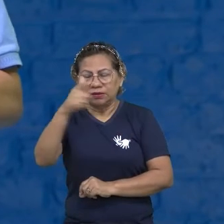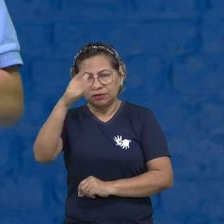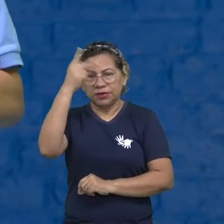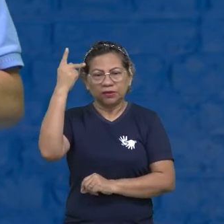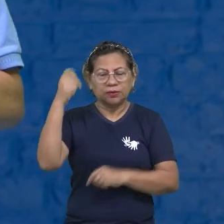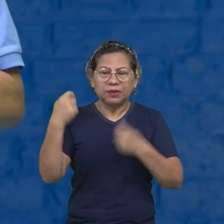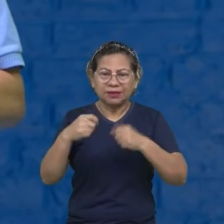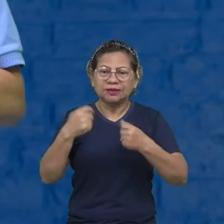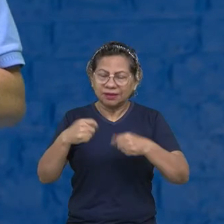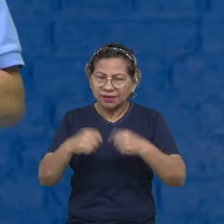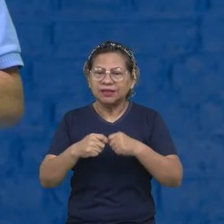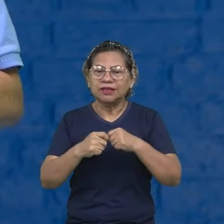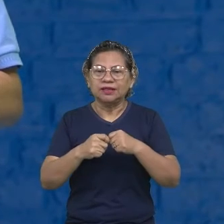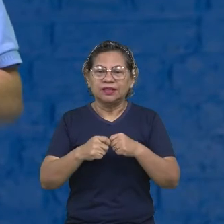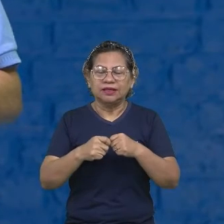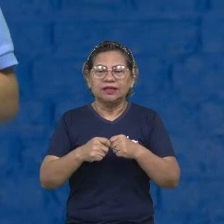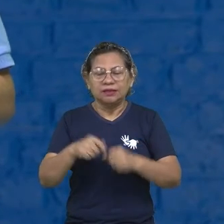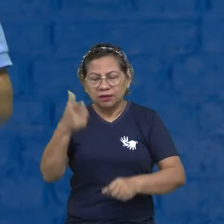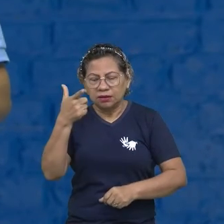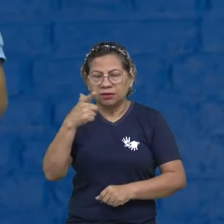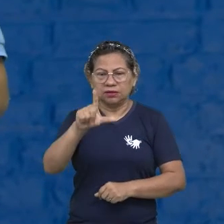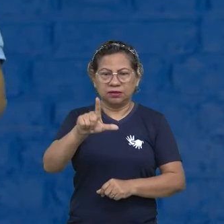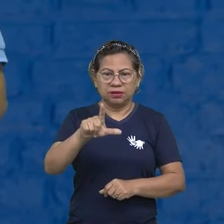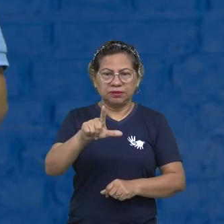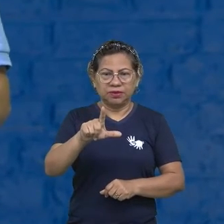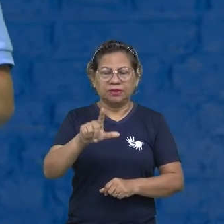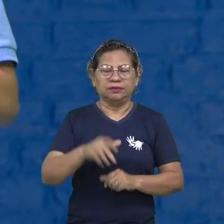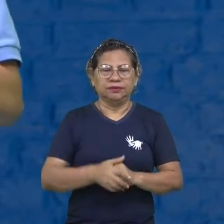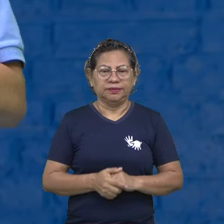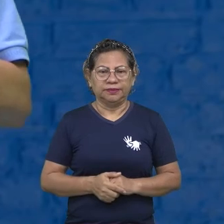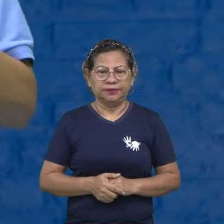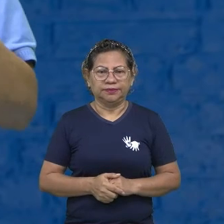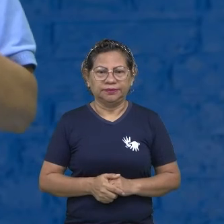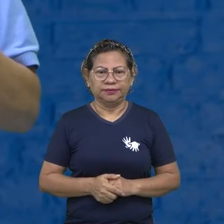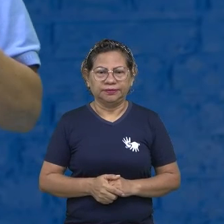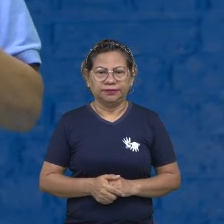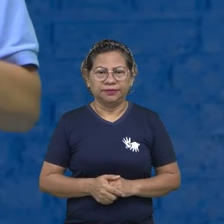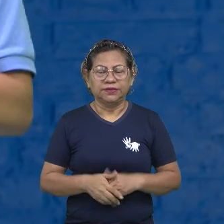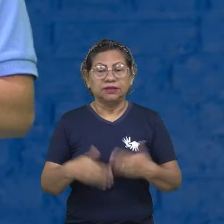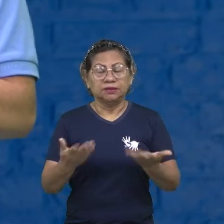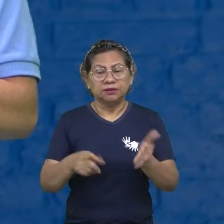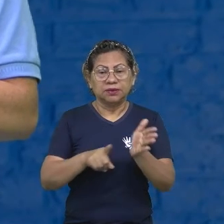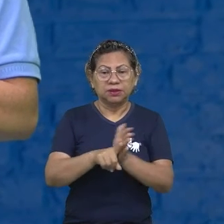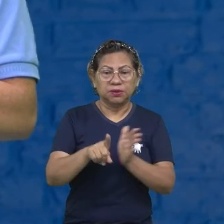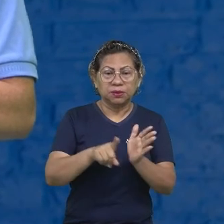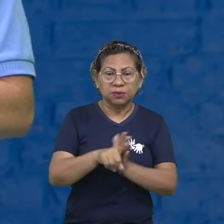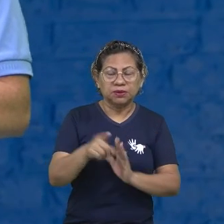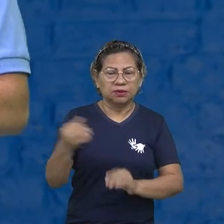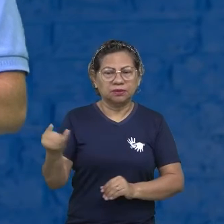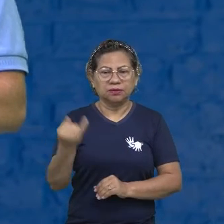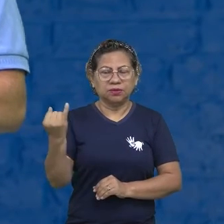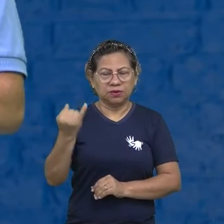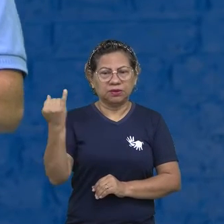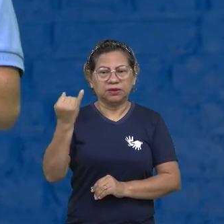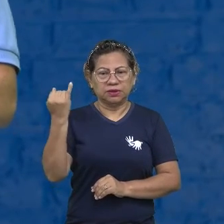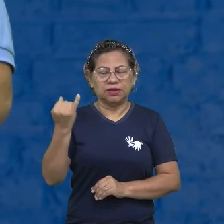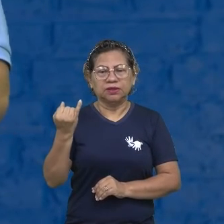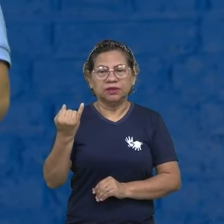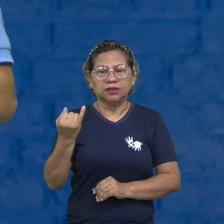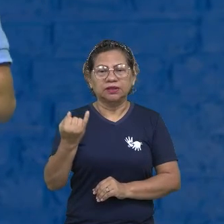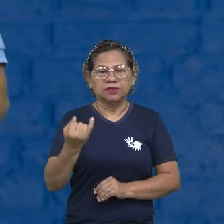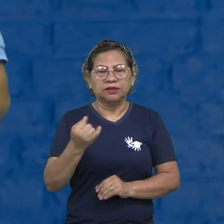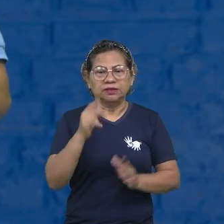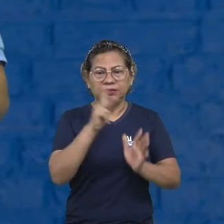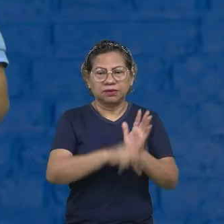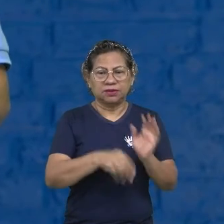Nada vai ser fácil. Certo? E aí, as perguntas, né, importantes para definir o seu projeto de vida. Vamos ver?